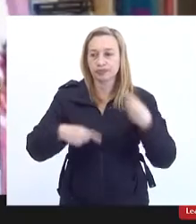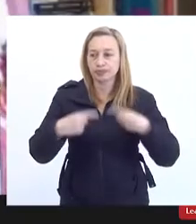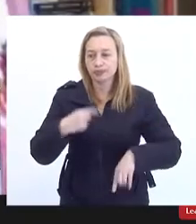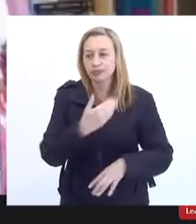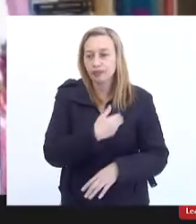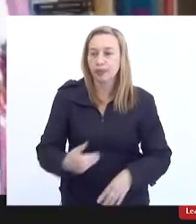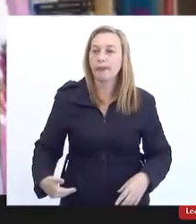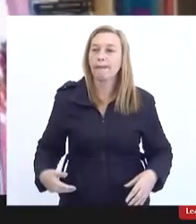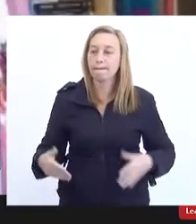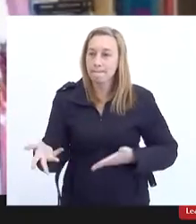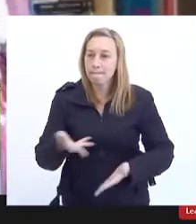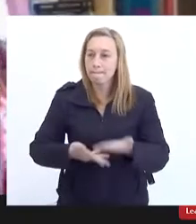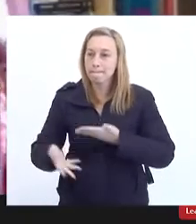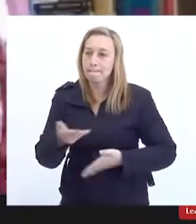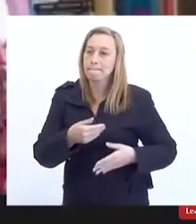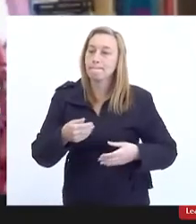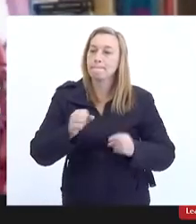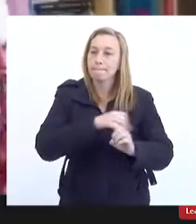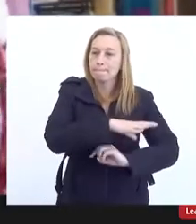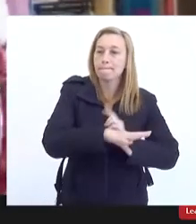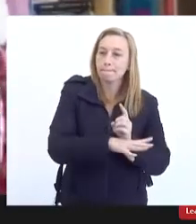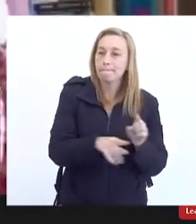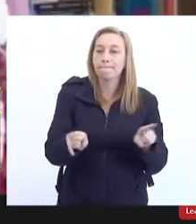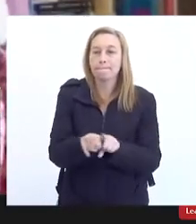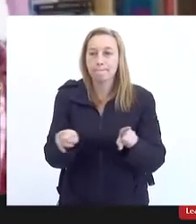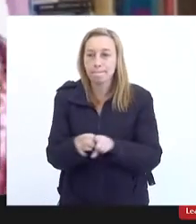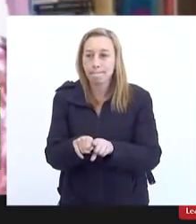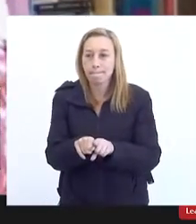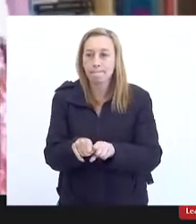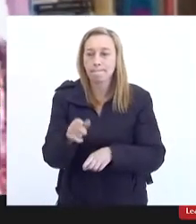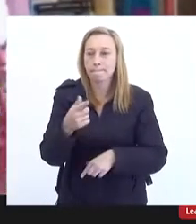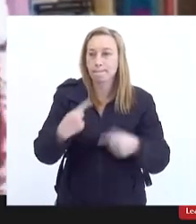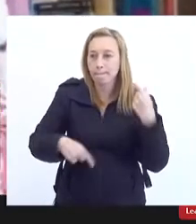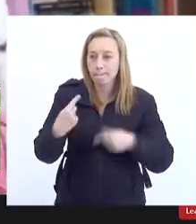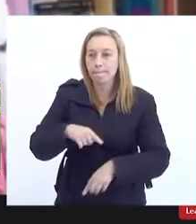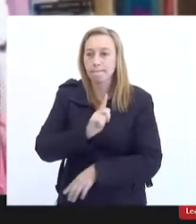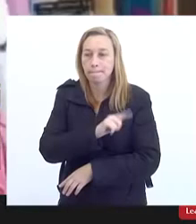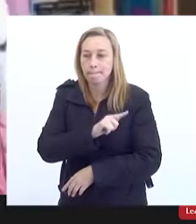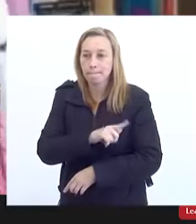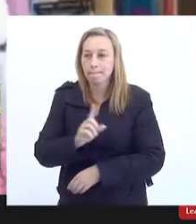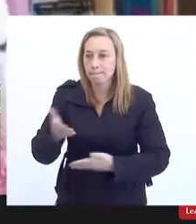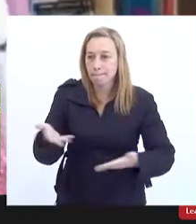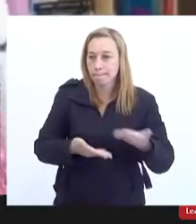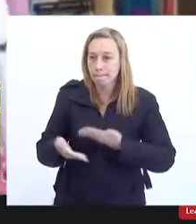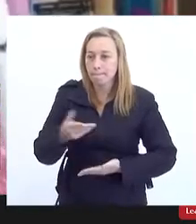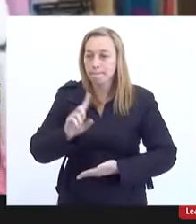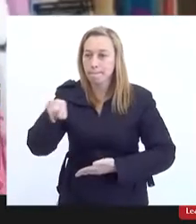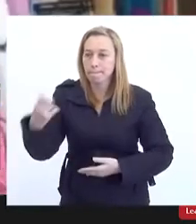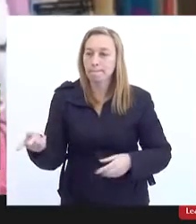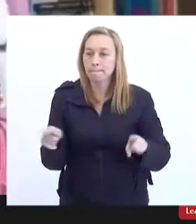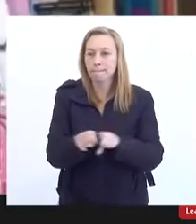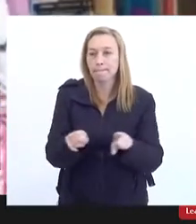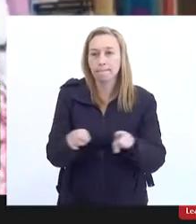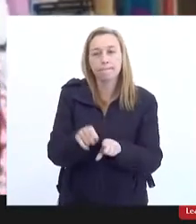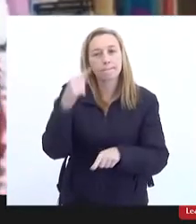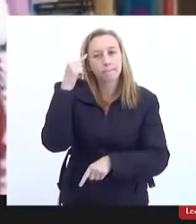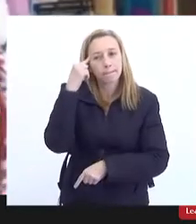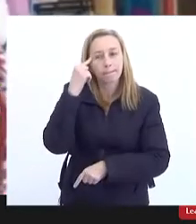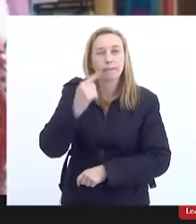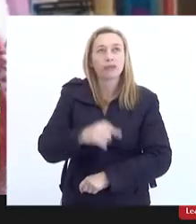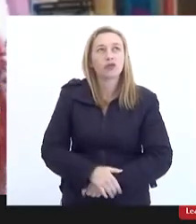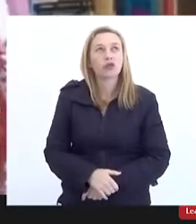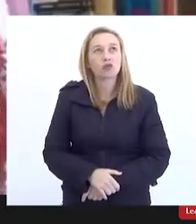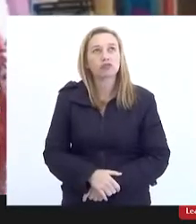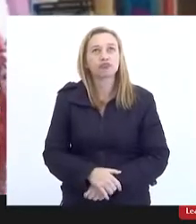participação social e também uma política de gestão participativa. Outro ponto fundamental a pensar é que